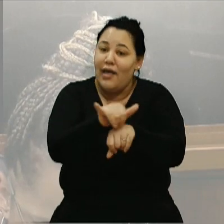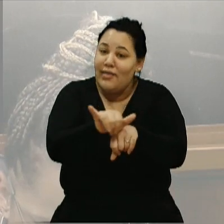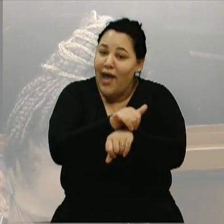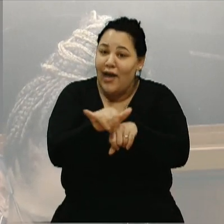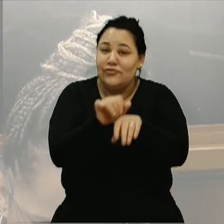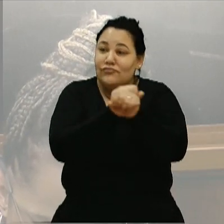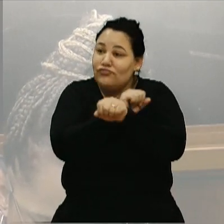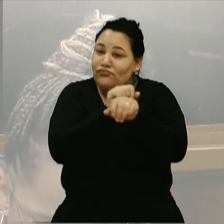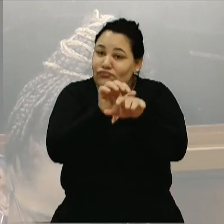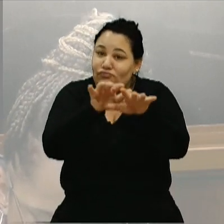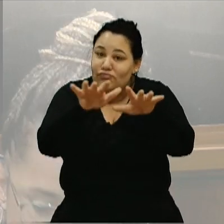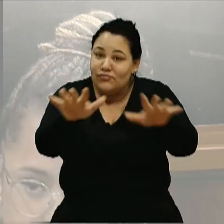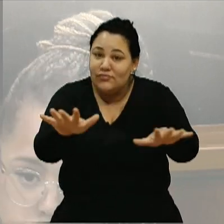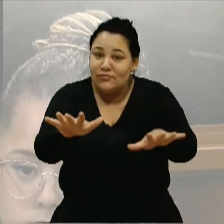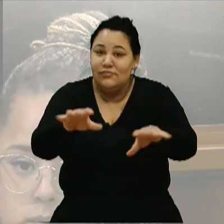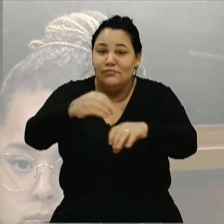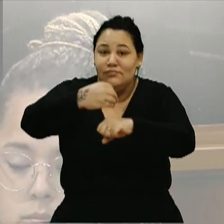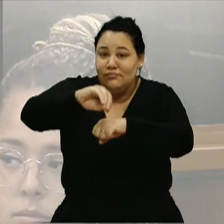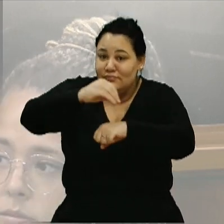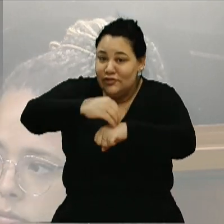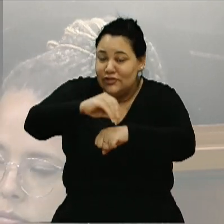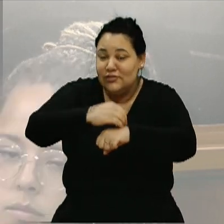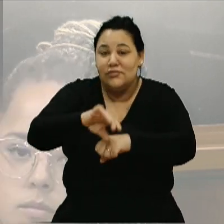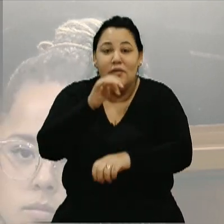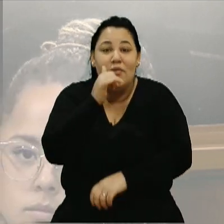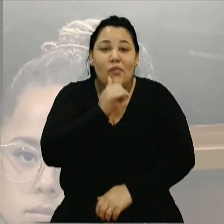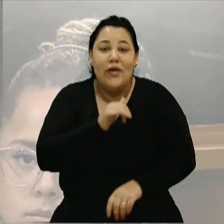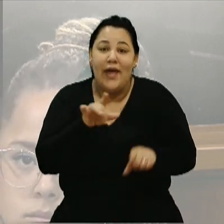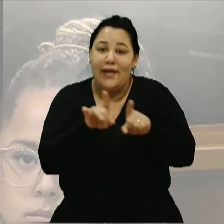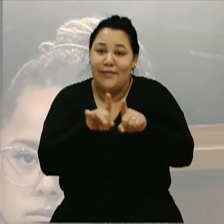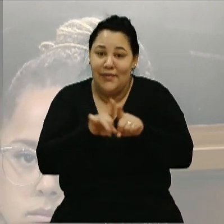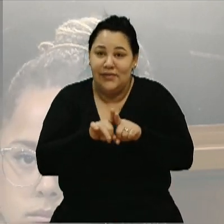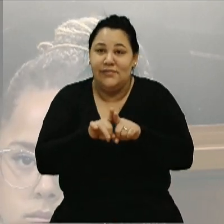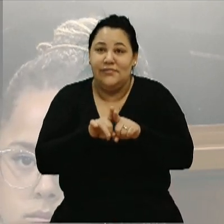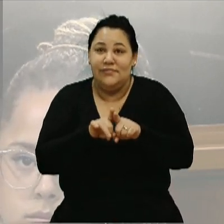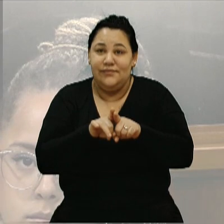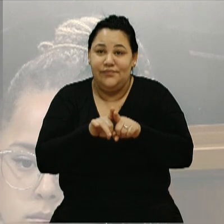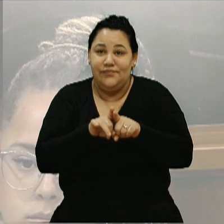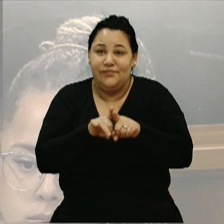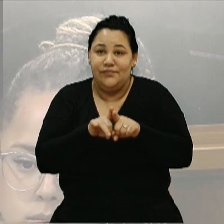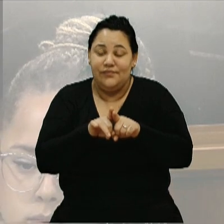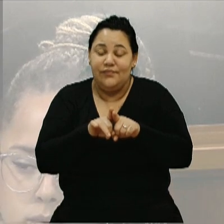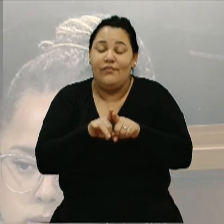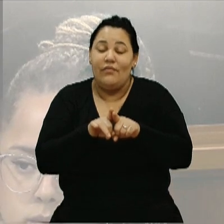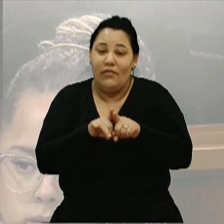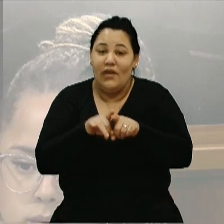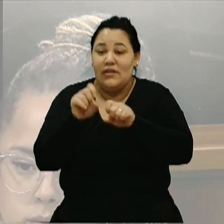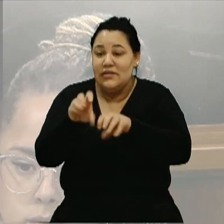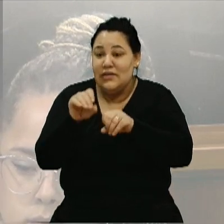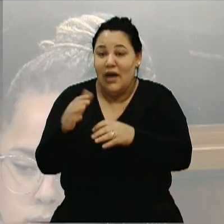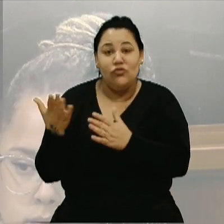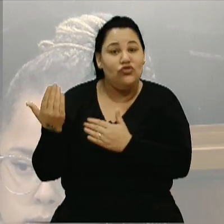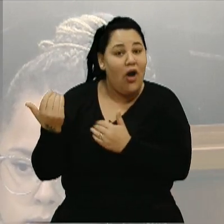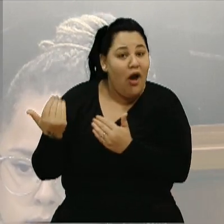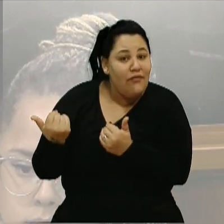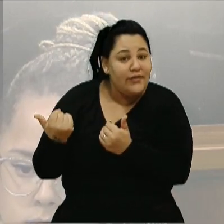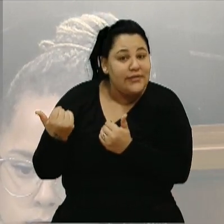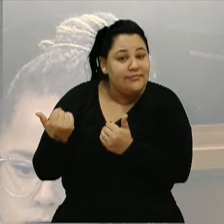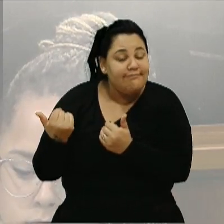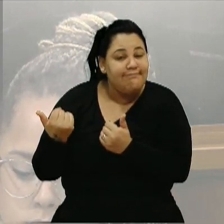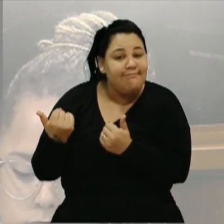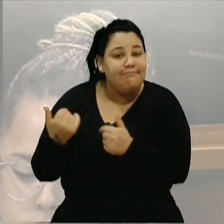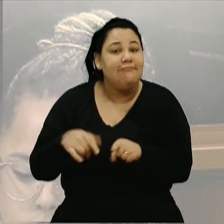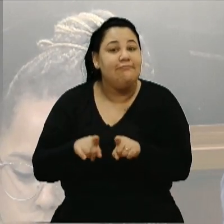levar luz aos nossos adolescentes, às